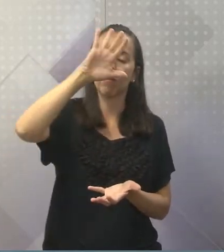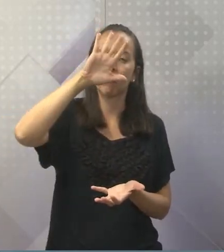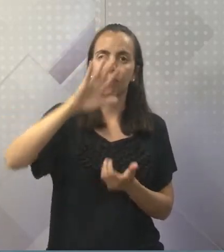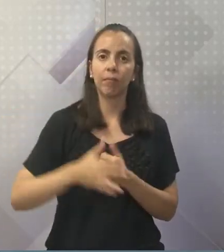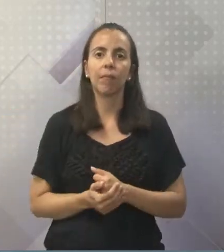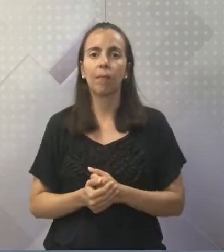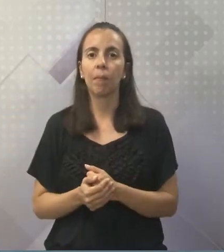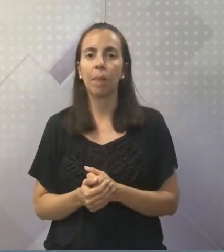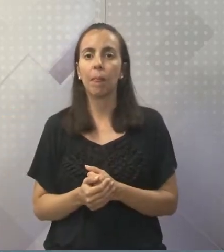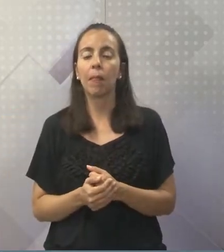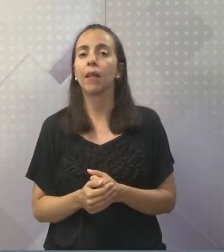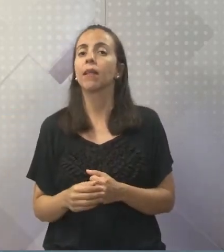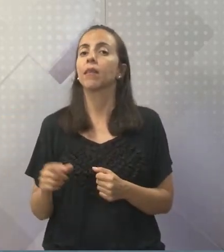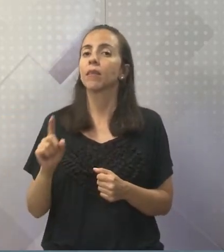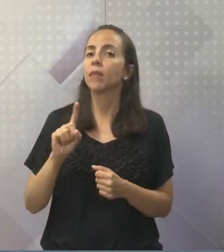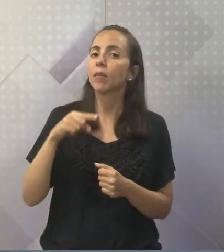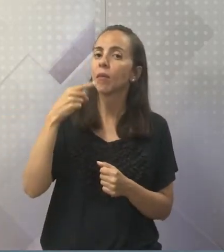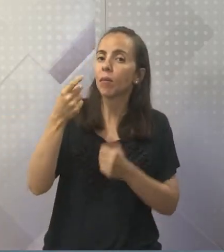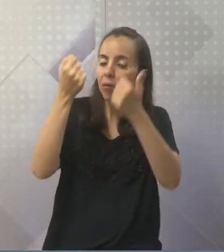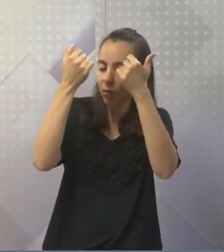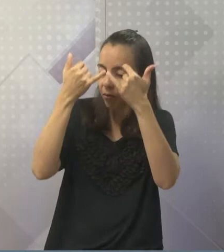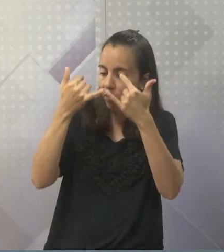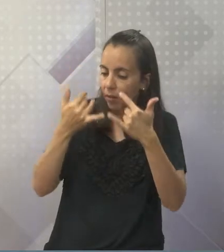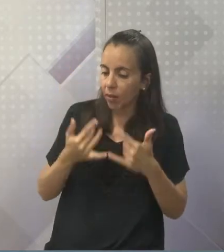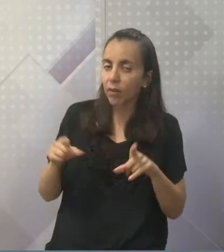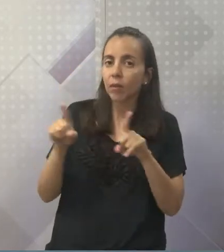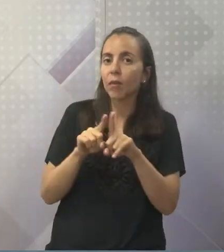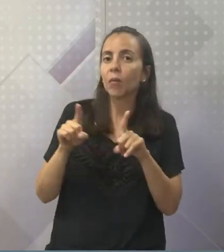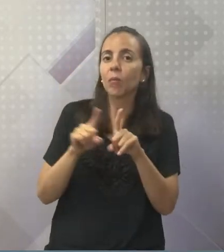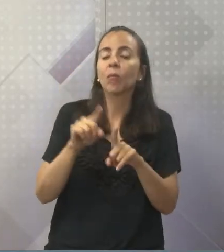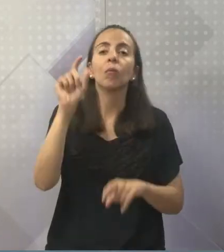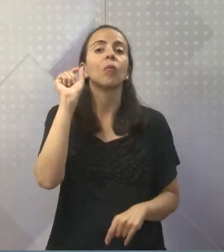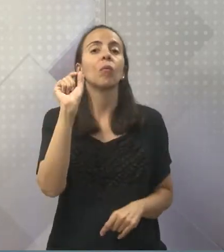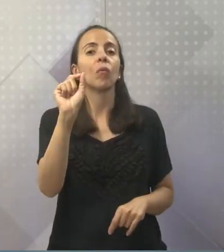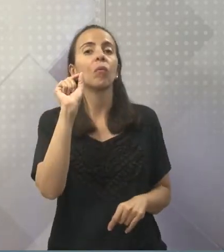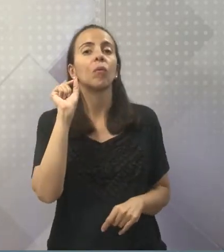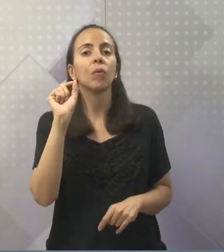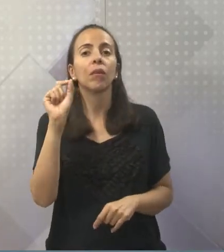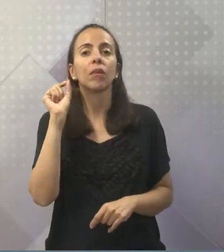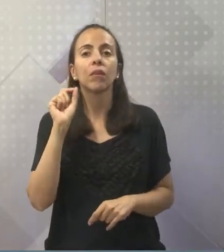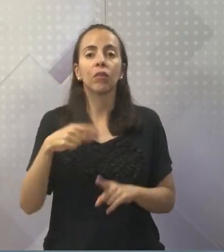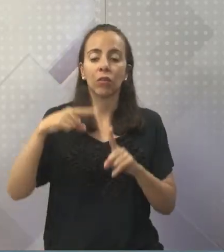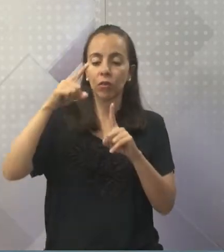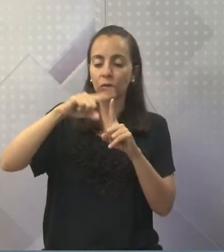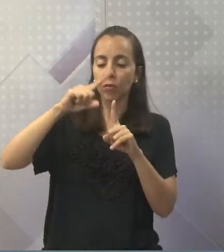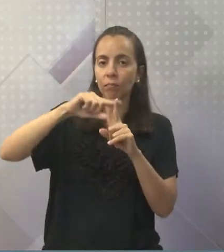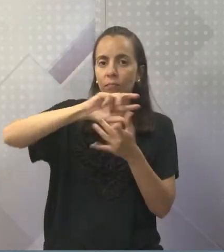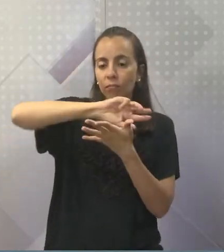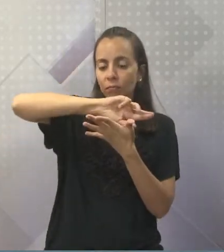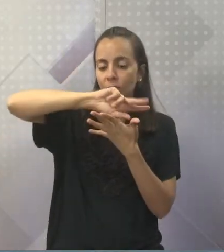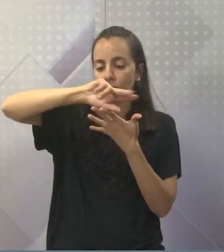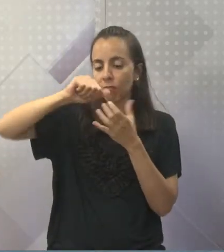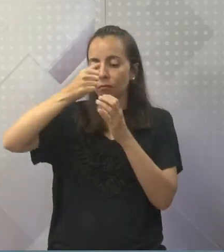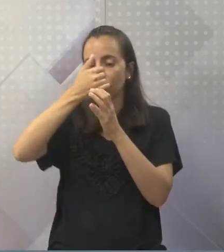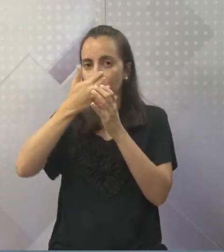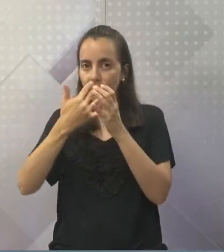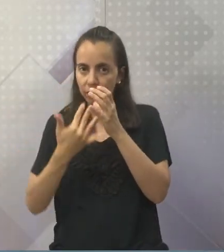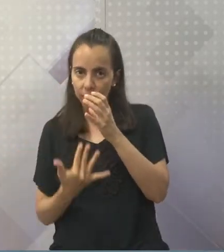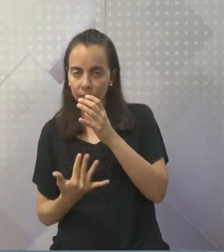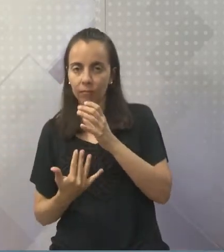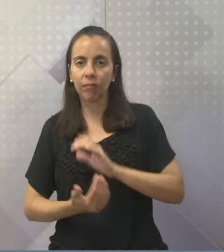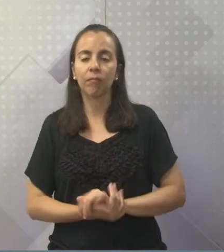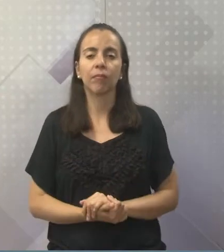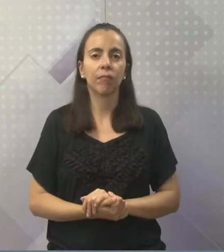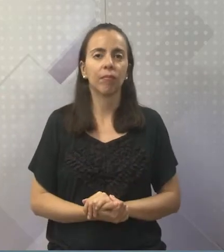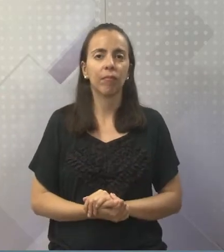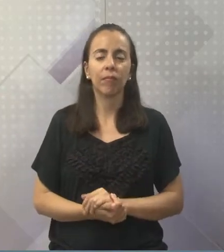biodiversidade, a gente vai falar um pouquinho sobre classificação desses seres. Porque não adianta